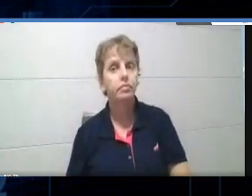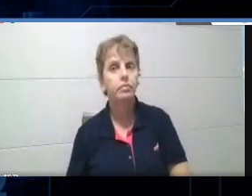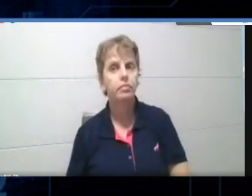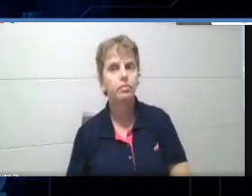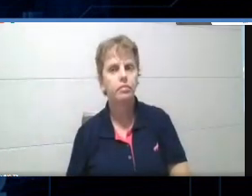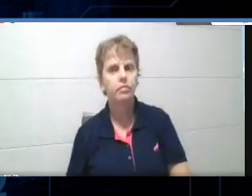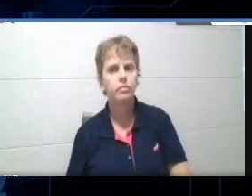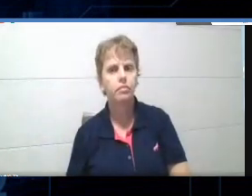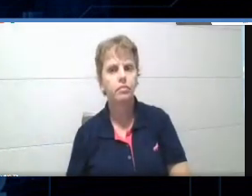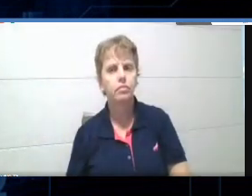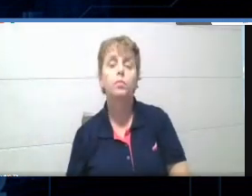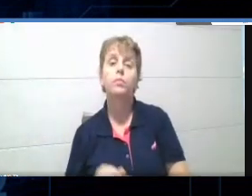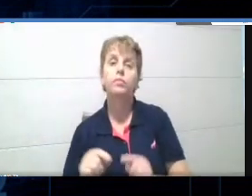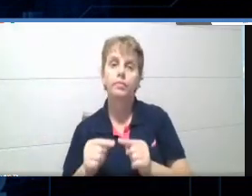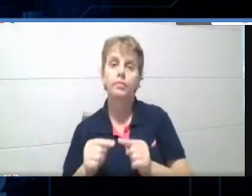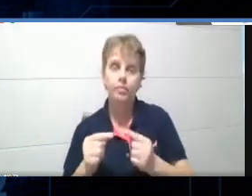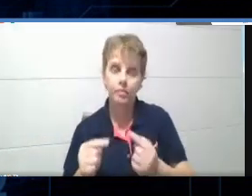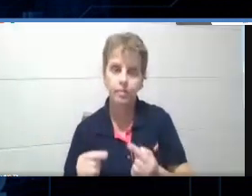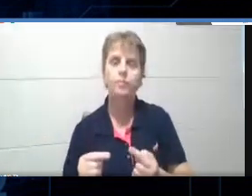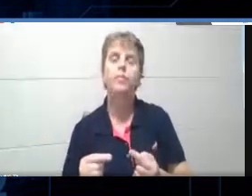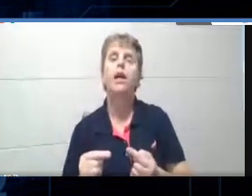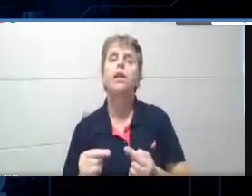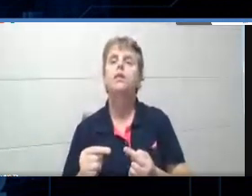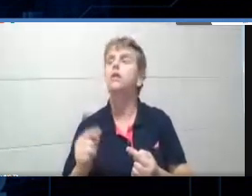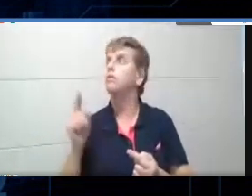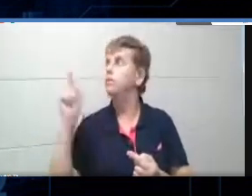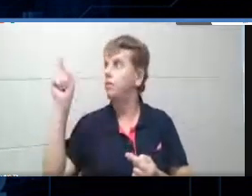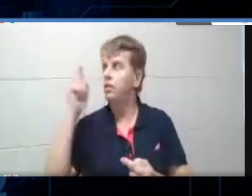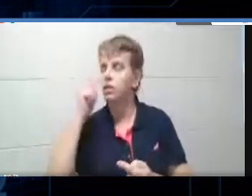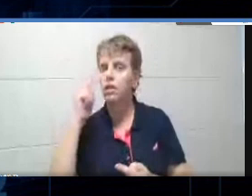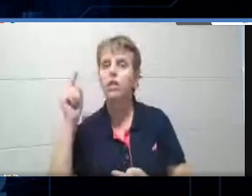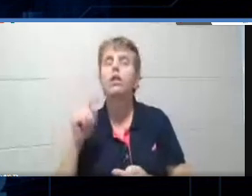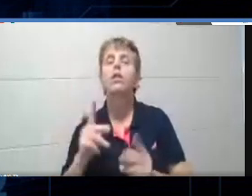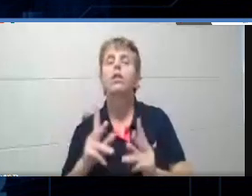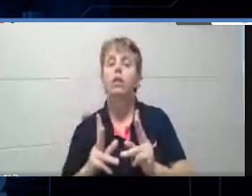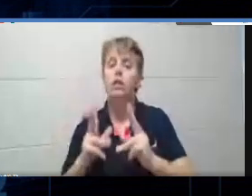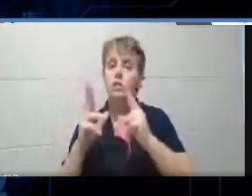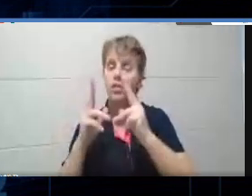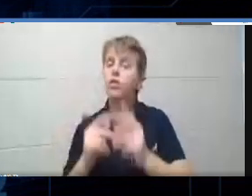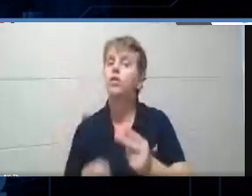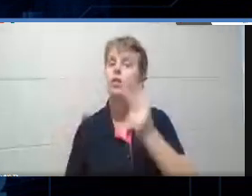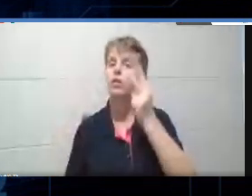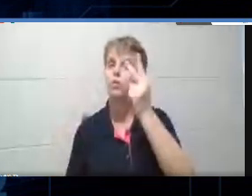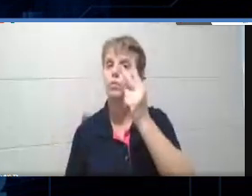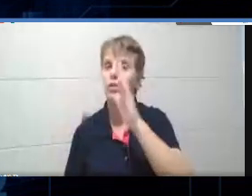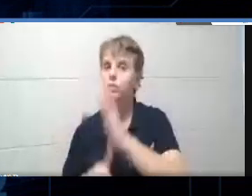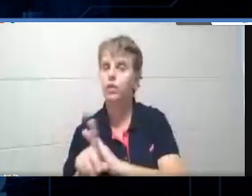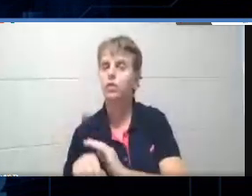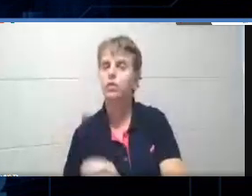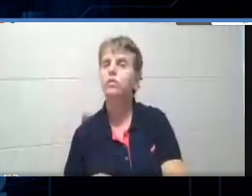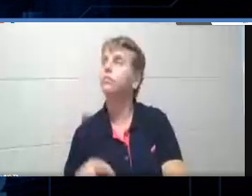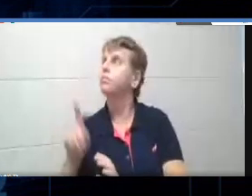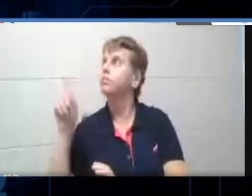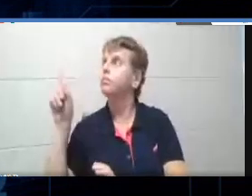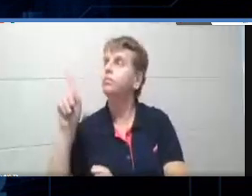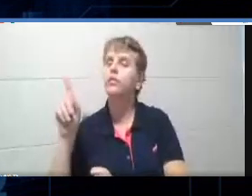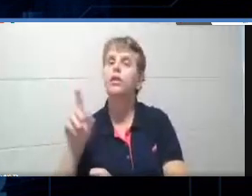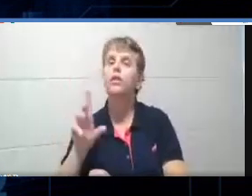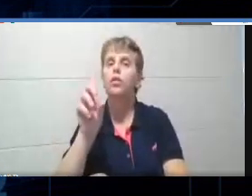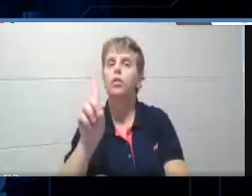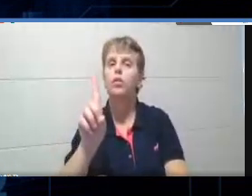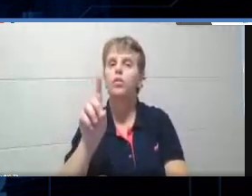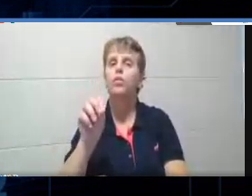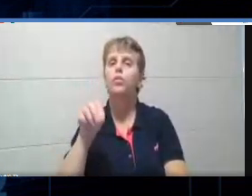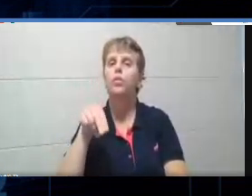Só que veja bem, se eu for aqui em Doni, tá? Eu editei duas perguntas, tá? Se eu for aqui em Doni para salvar esse